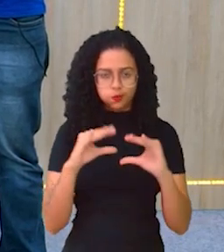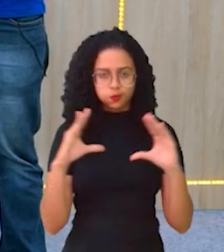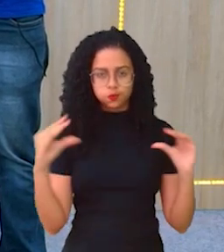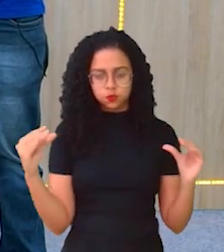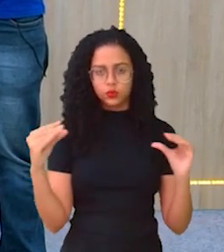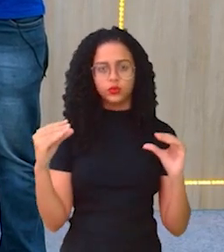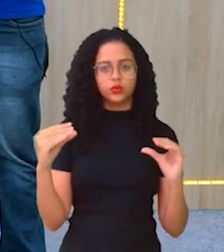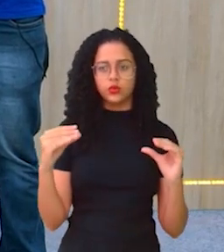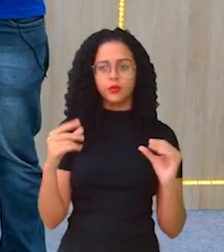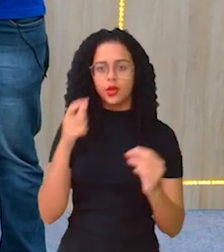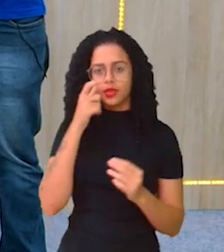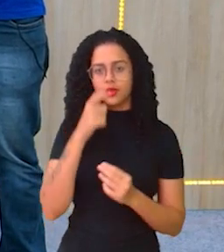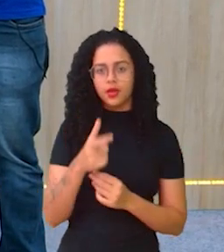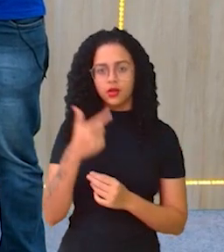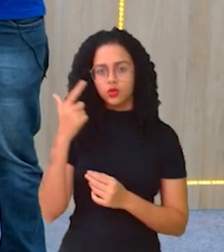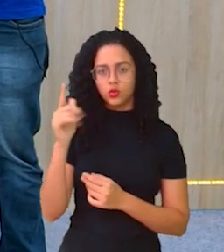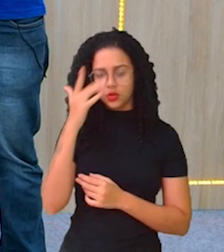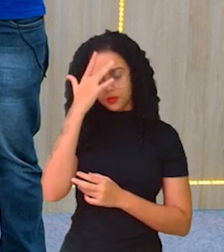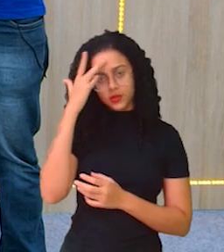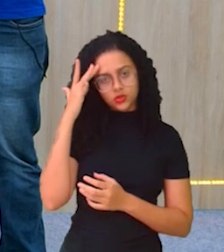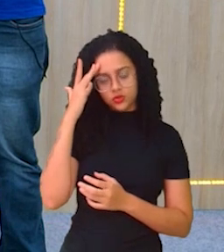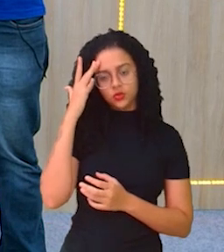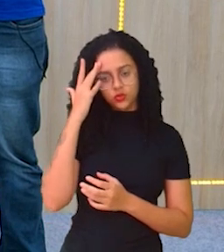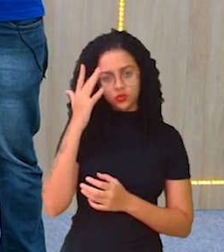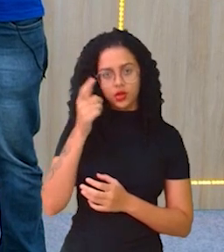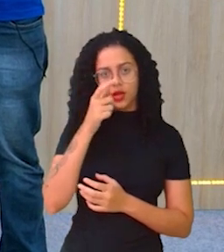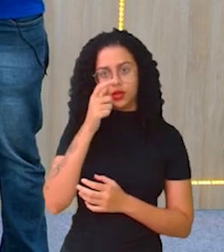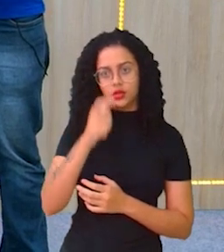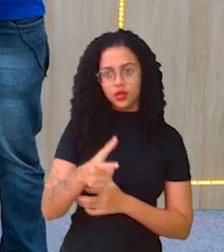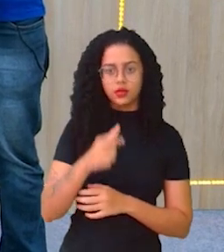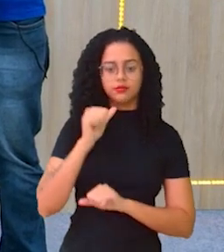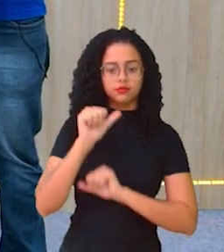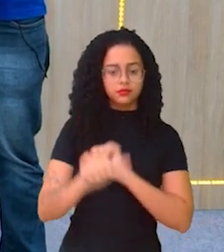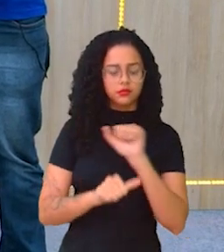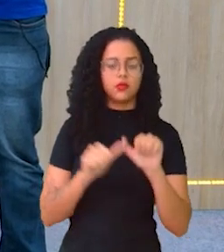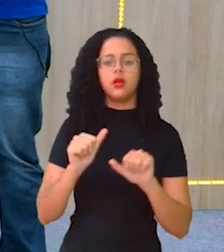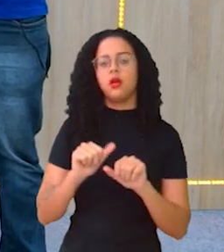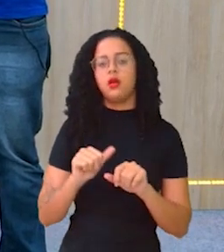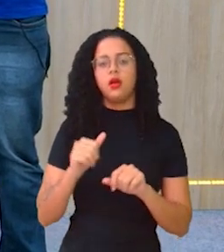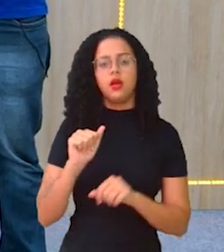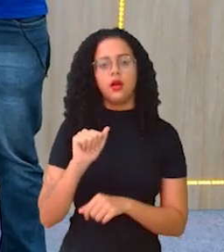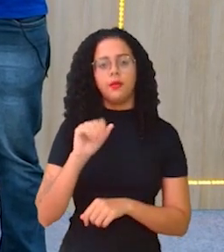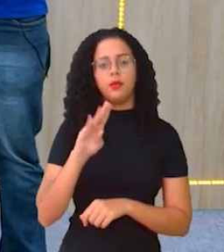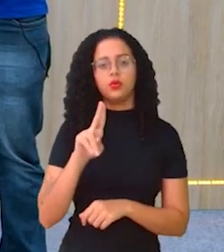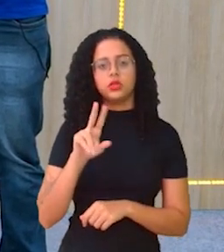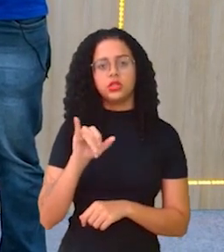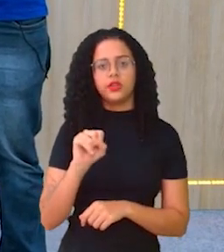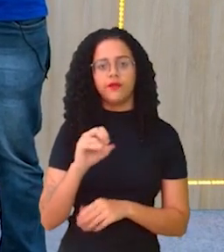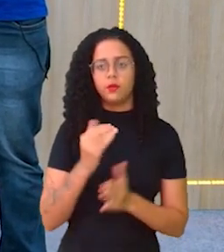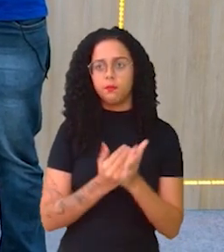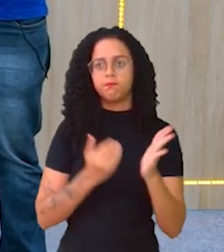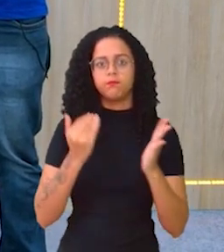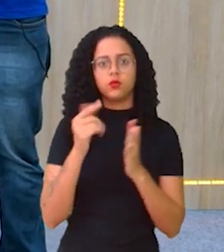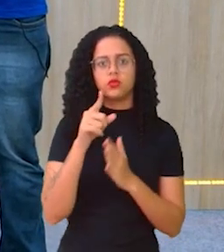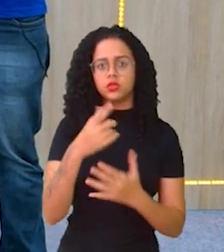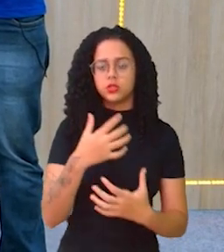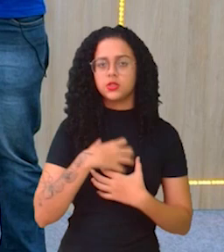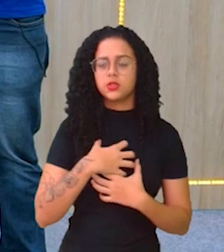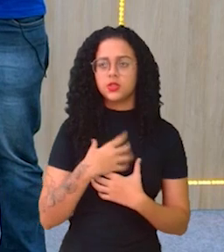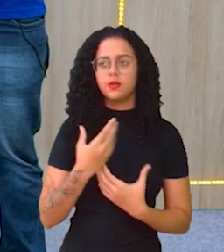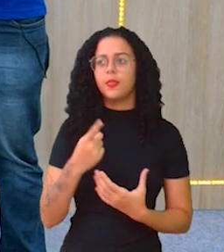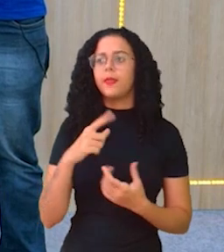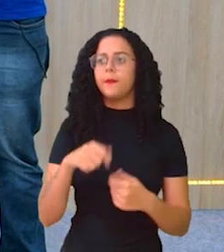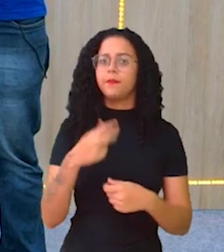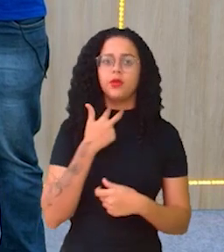pelo interesse de uma pessoa e que esse interesse se torna abusivo, ele é excessivo e você se sente nessa posição,